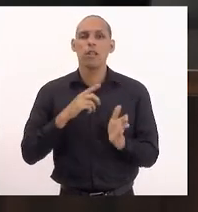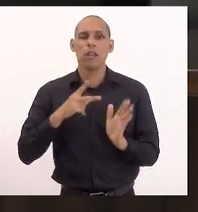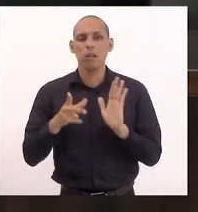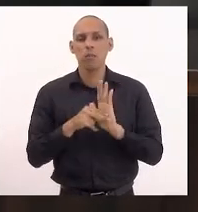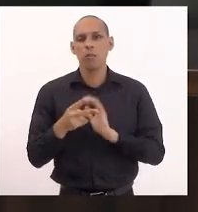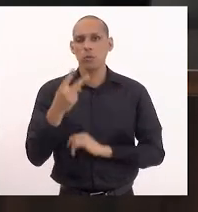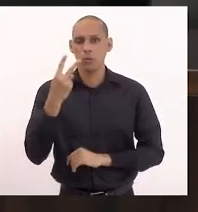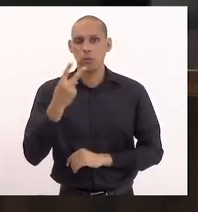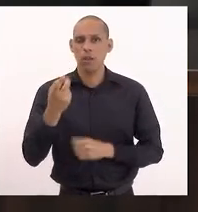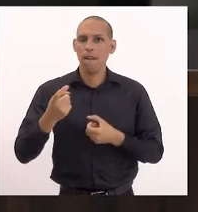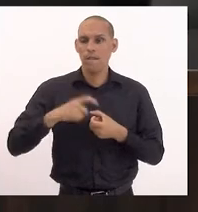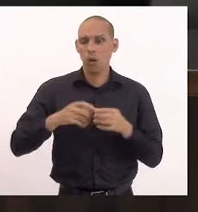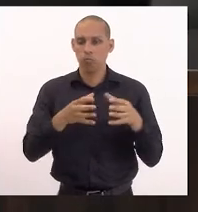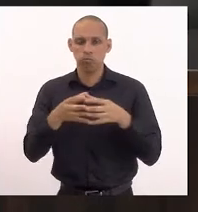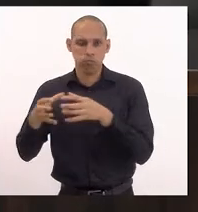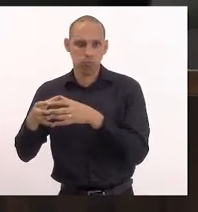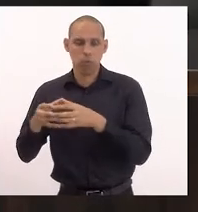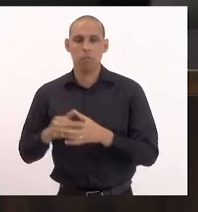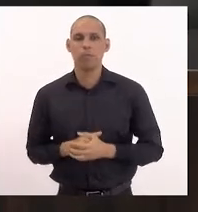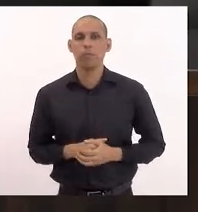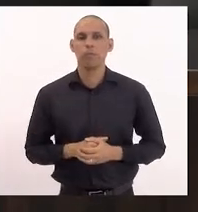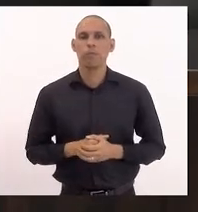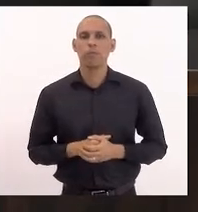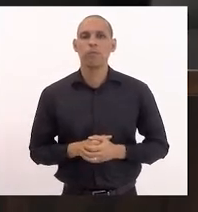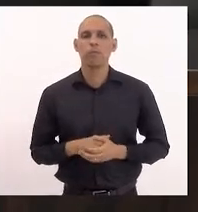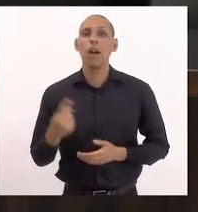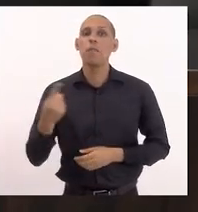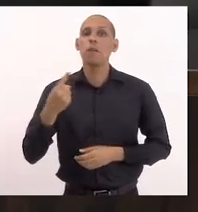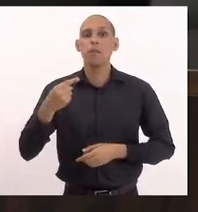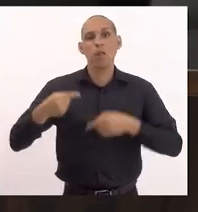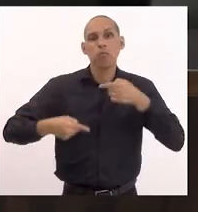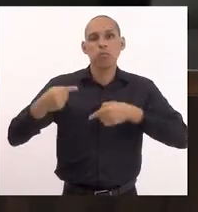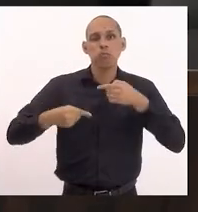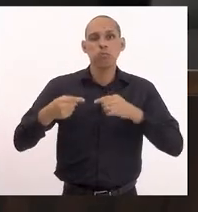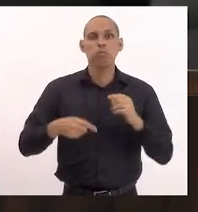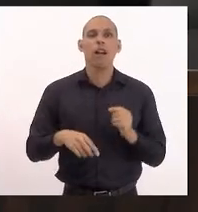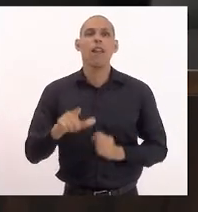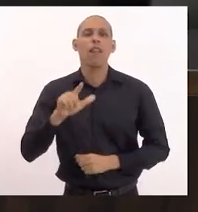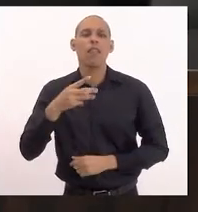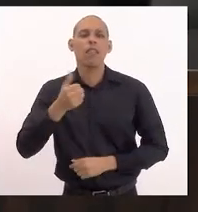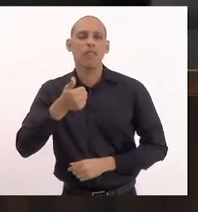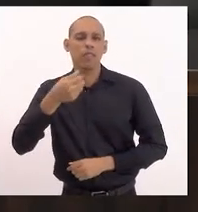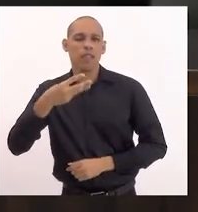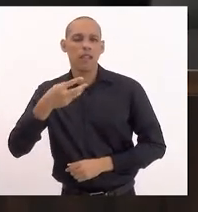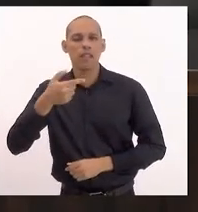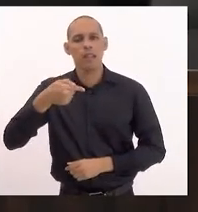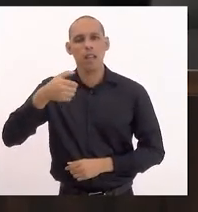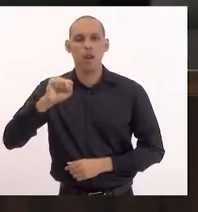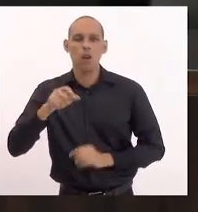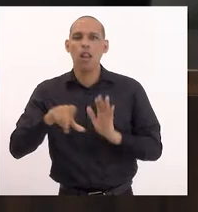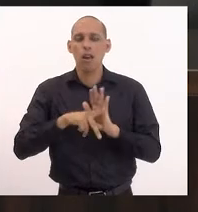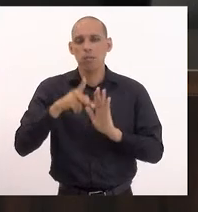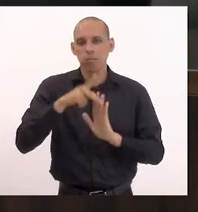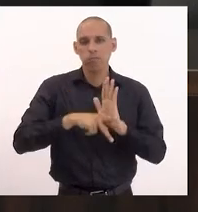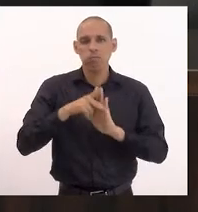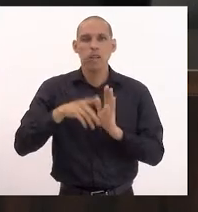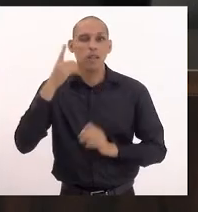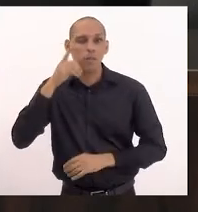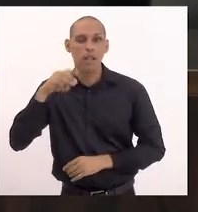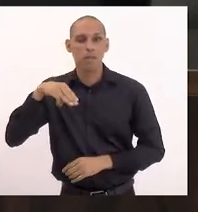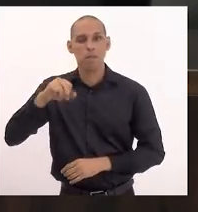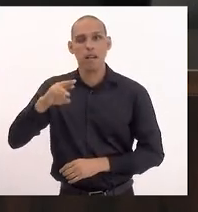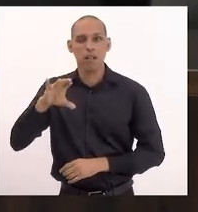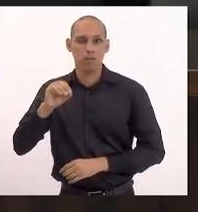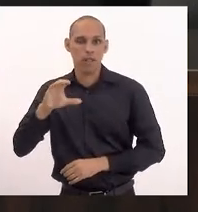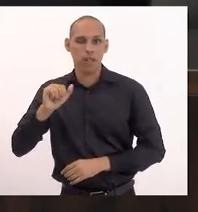e retorna às comissões. Em primeira discussão, o projeto de lei 1378-2019, de autoria do deputado Márcio Canella,